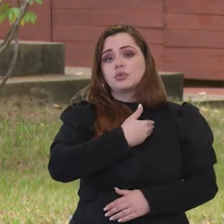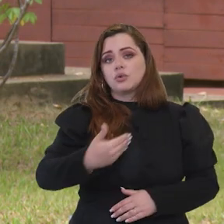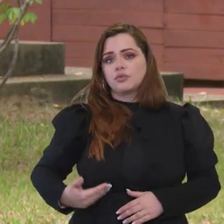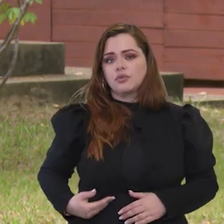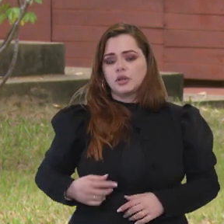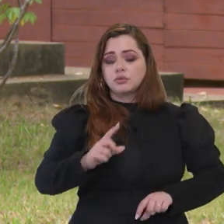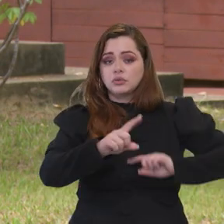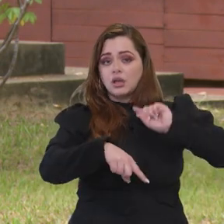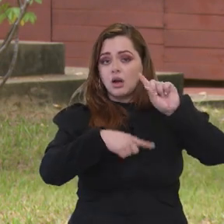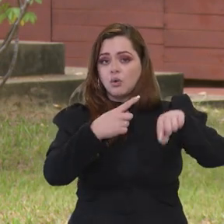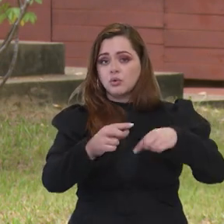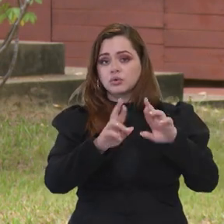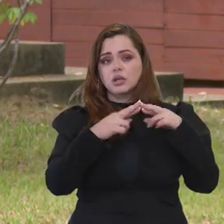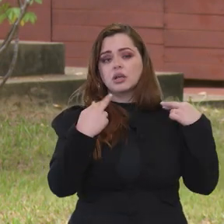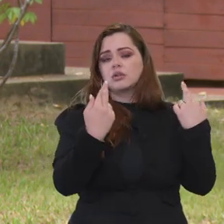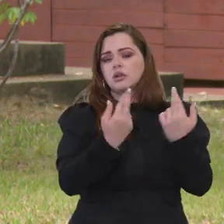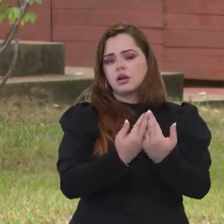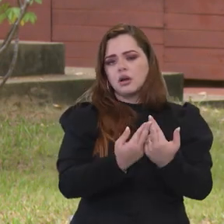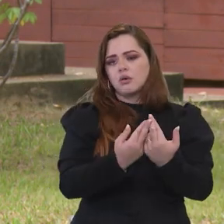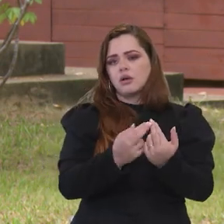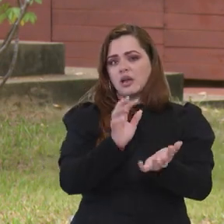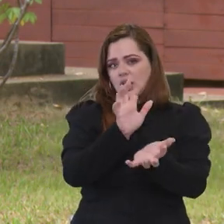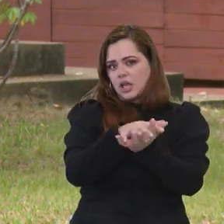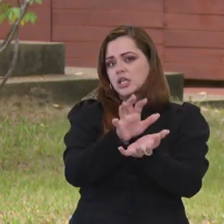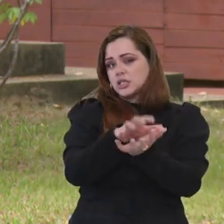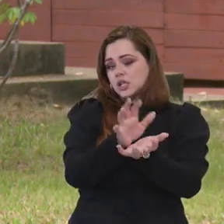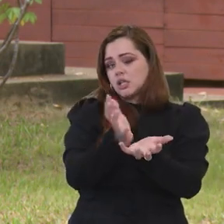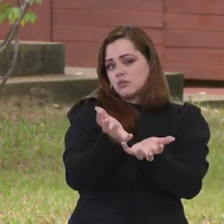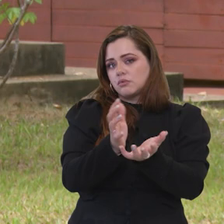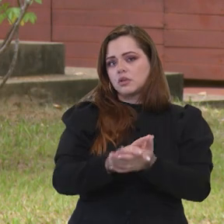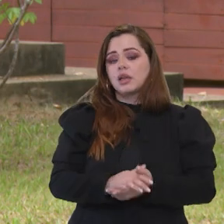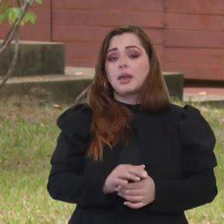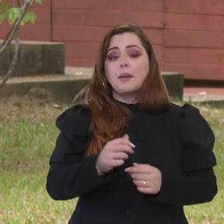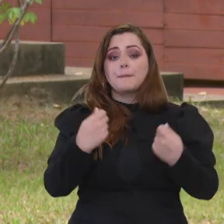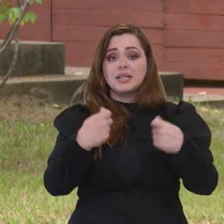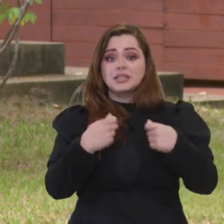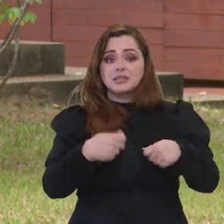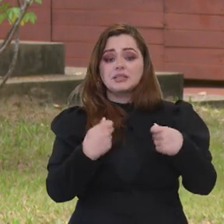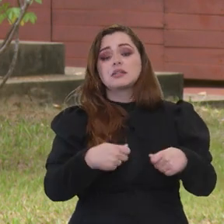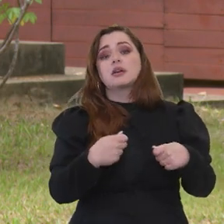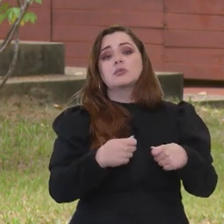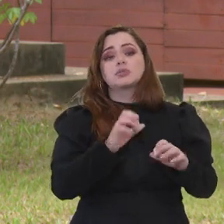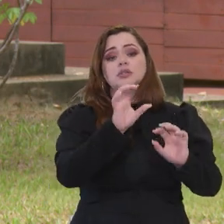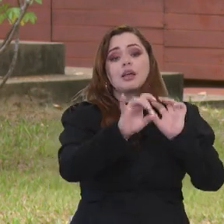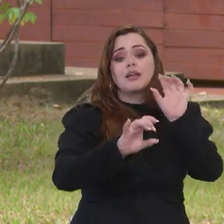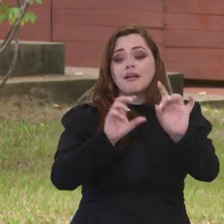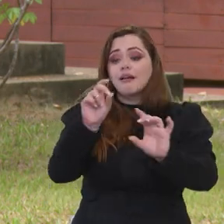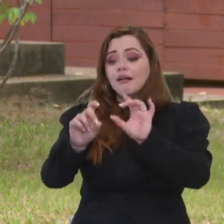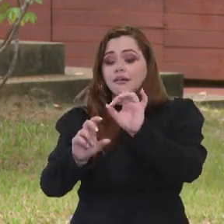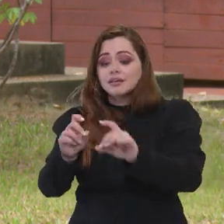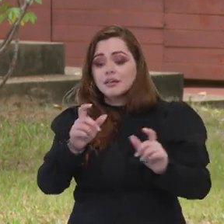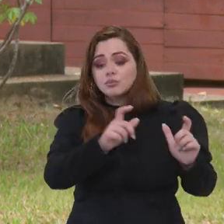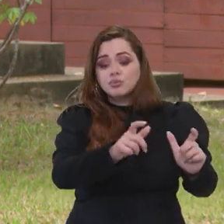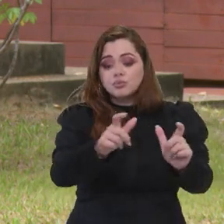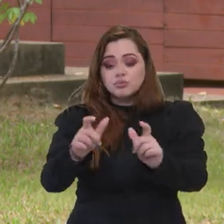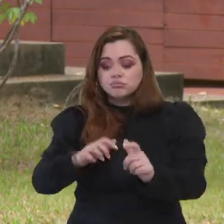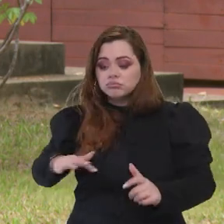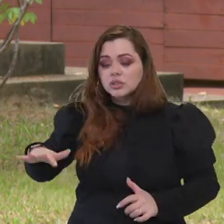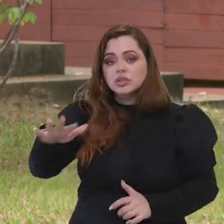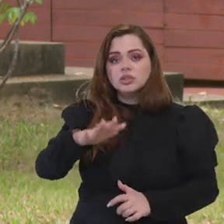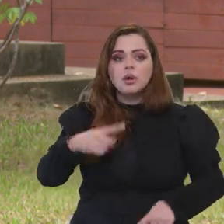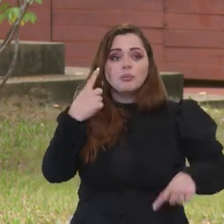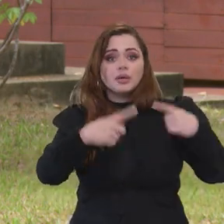dentro do governo. A próxima reunião que vai acontecer será em Recife. A gente deve ir a cada uma das regiões para poder